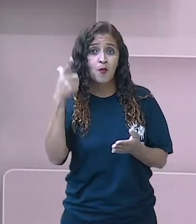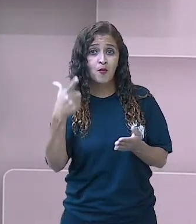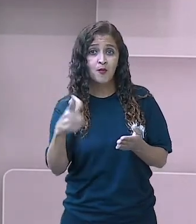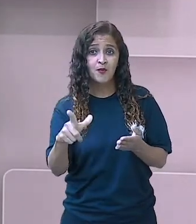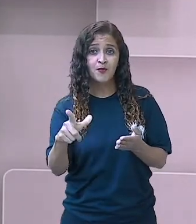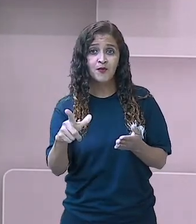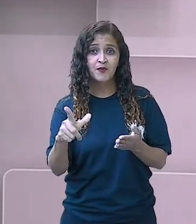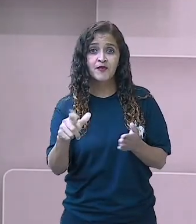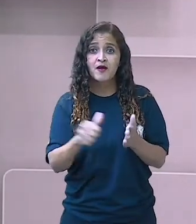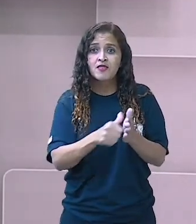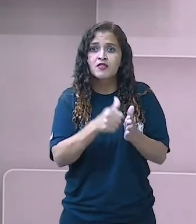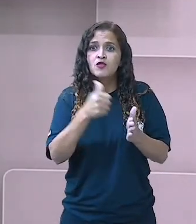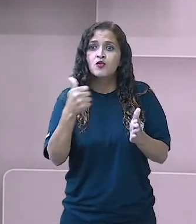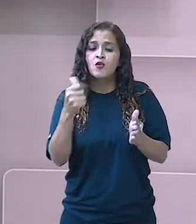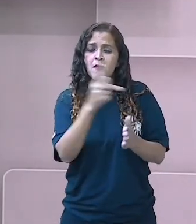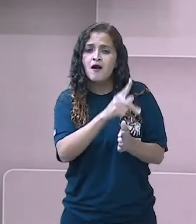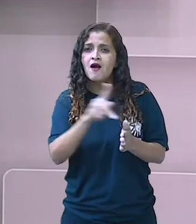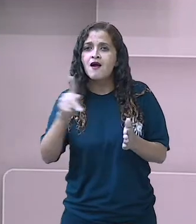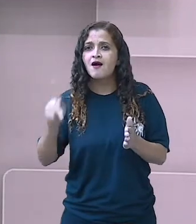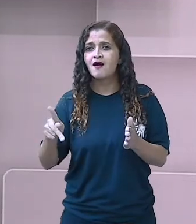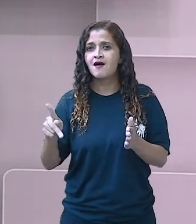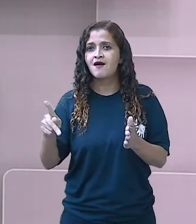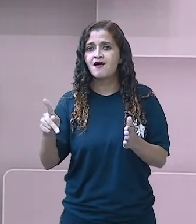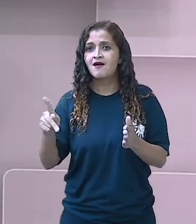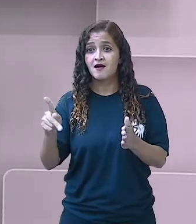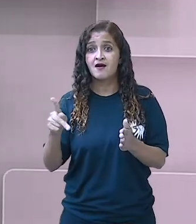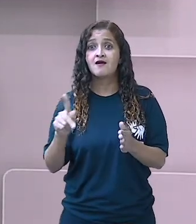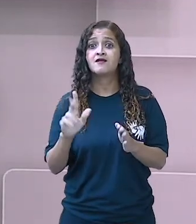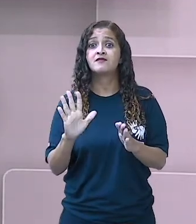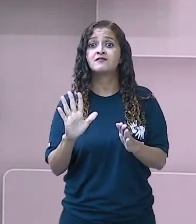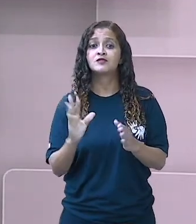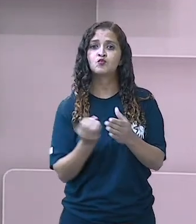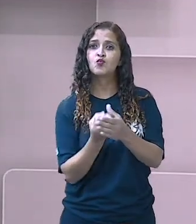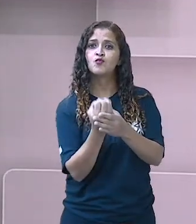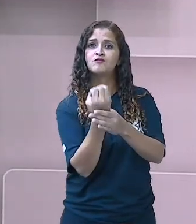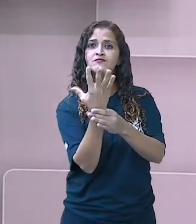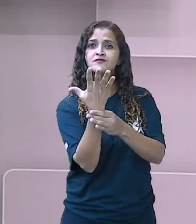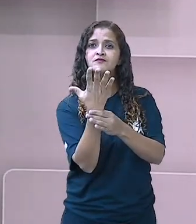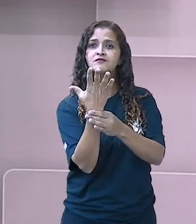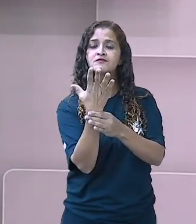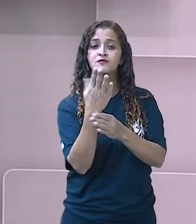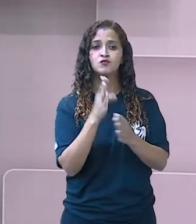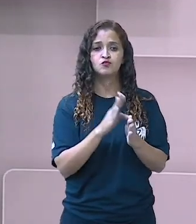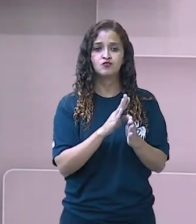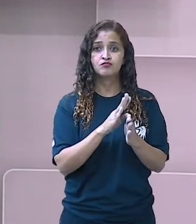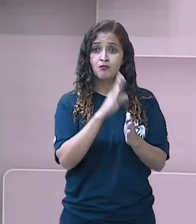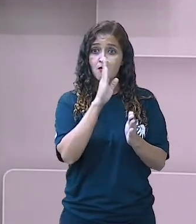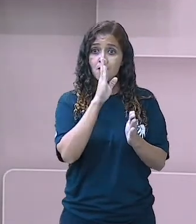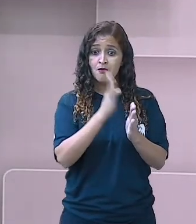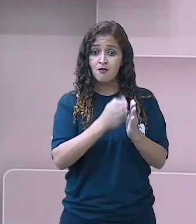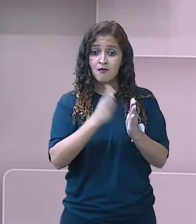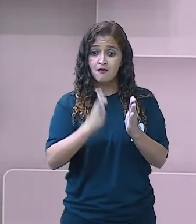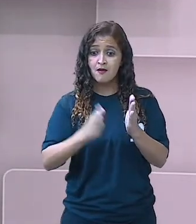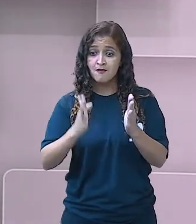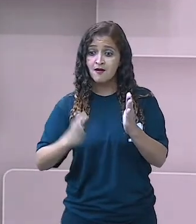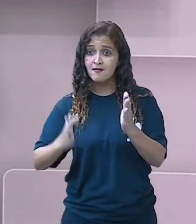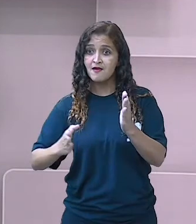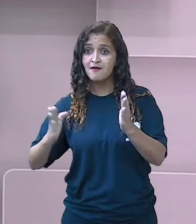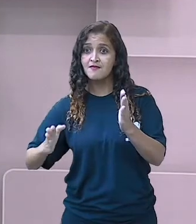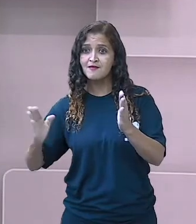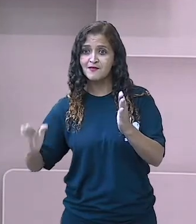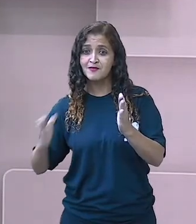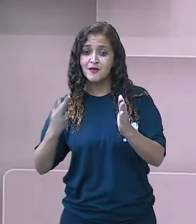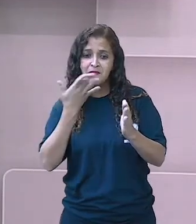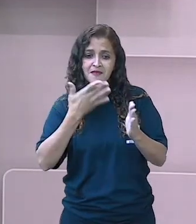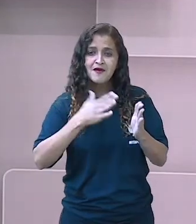Ela foi a primeira professora a ajudar a criar a primeira biblioteca infantil do Brasil, no ano